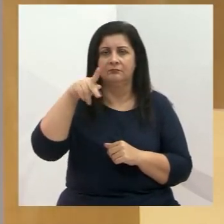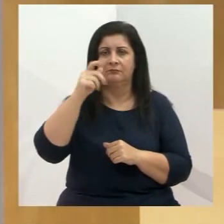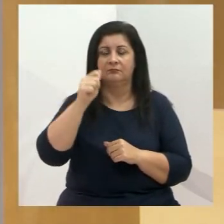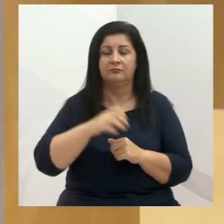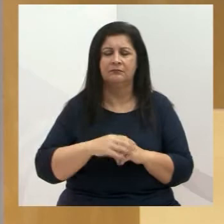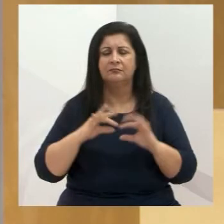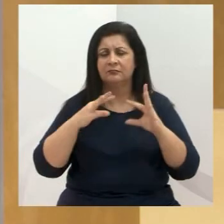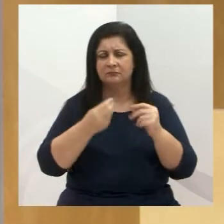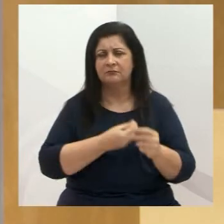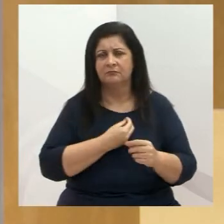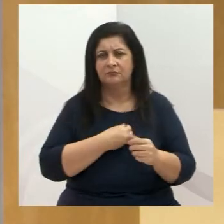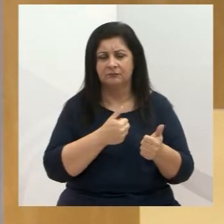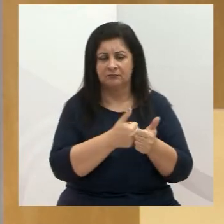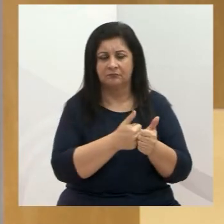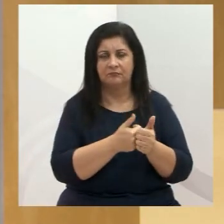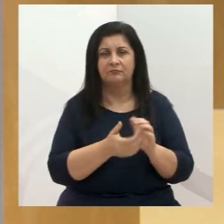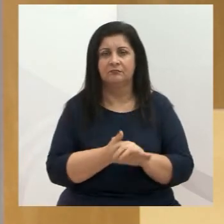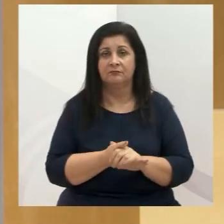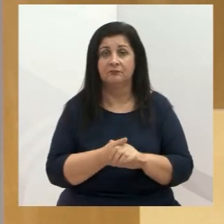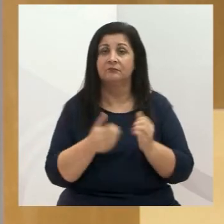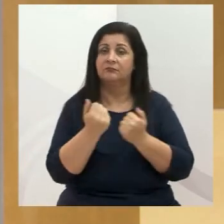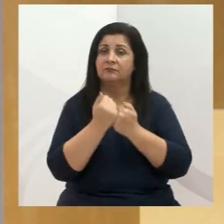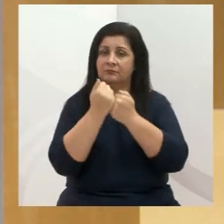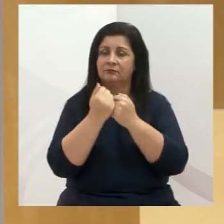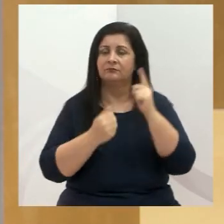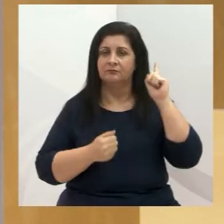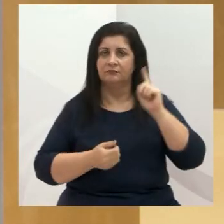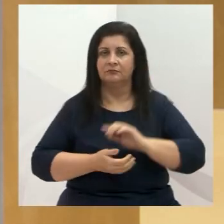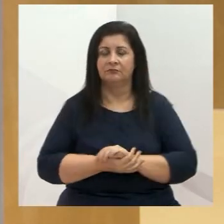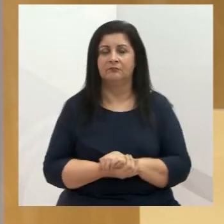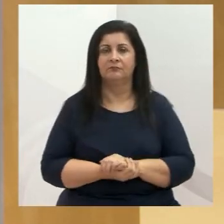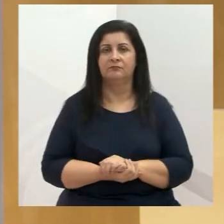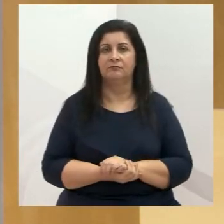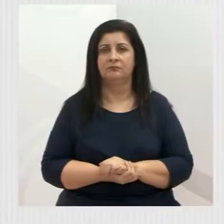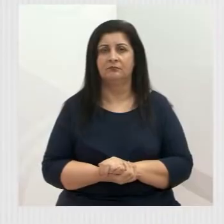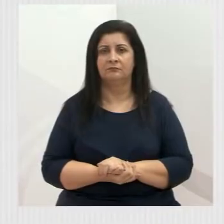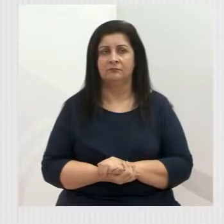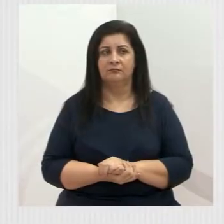e que apoiam o mandato dessa vereadora. Próximo.